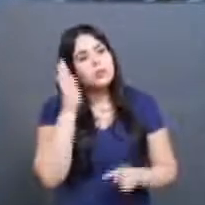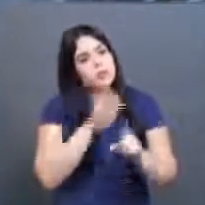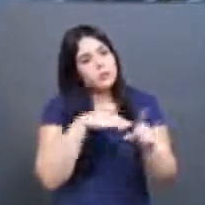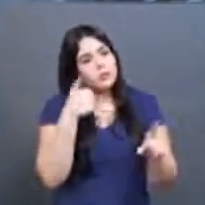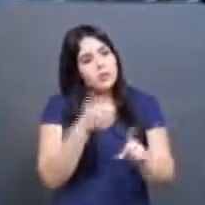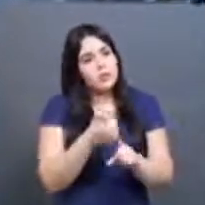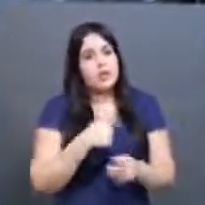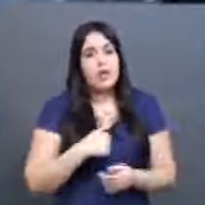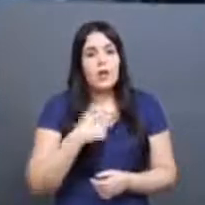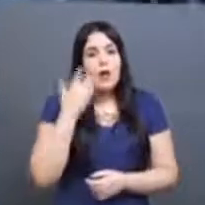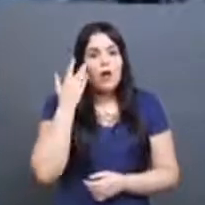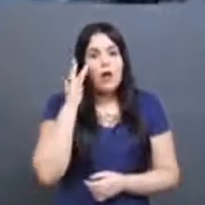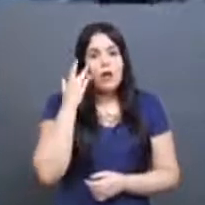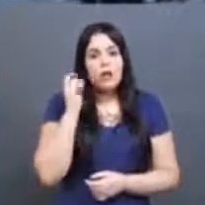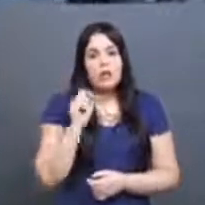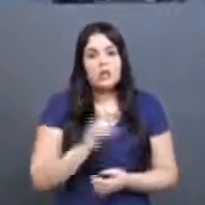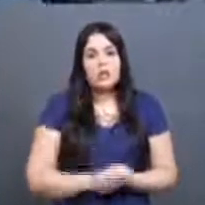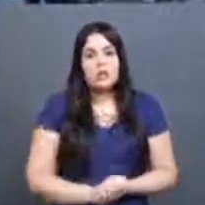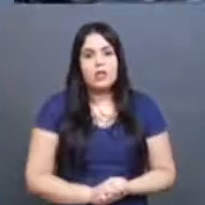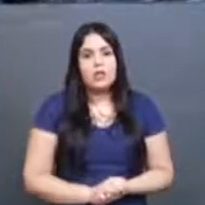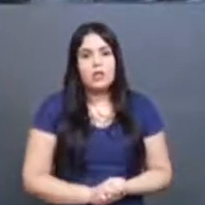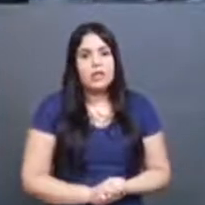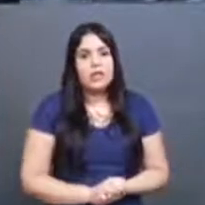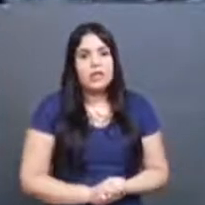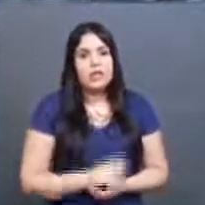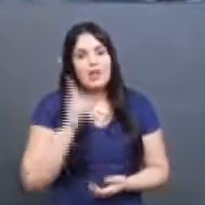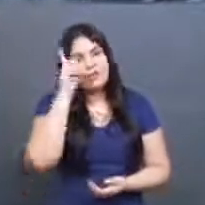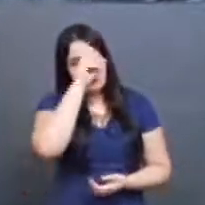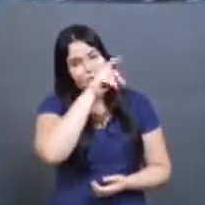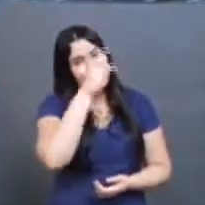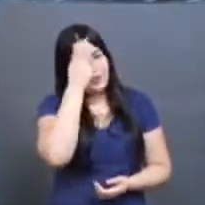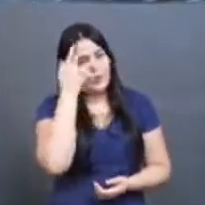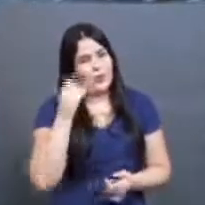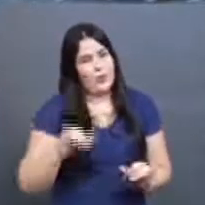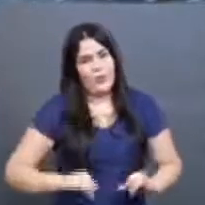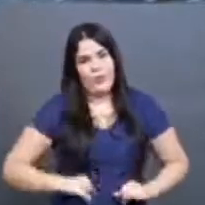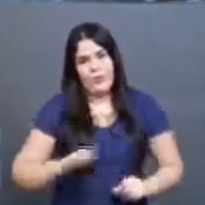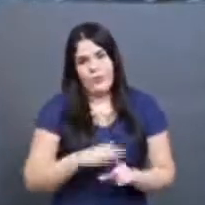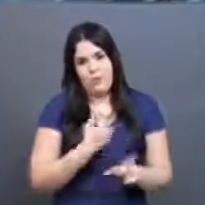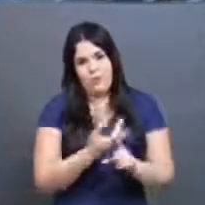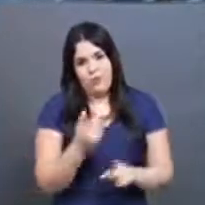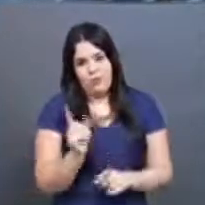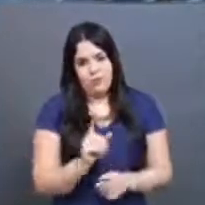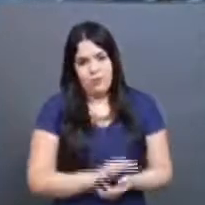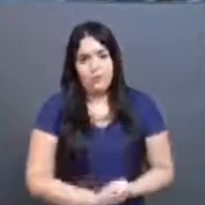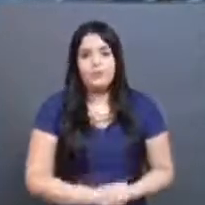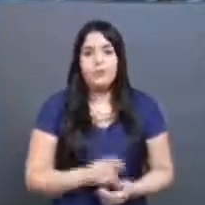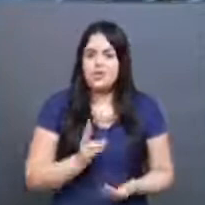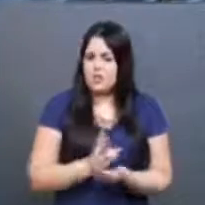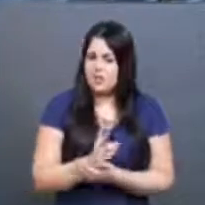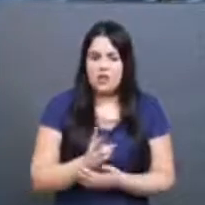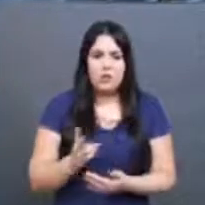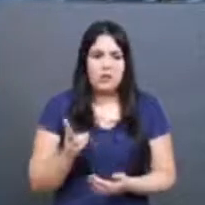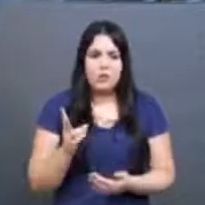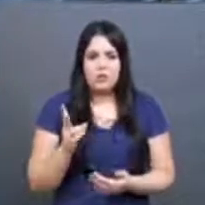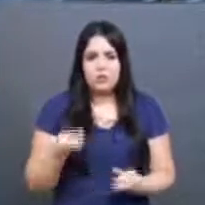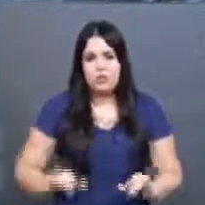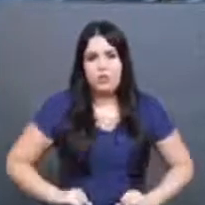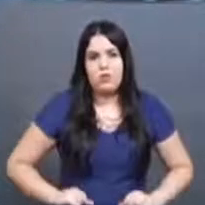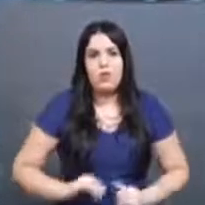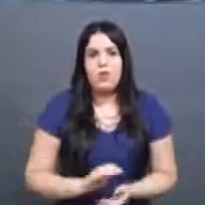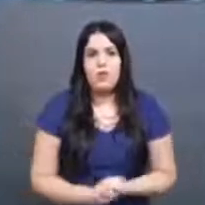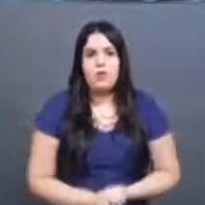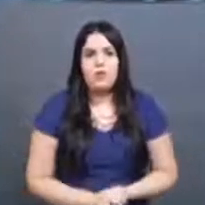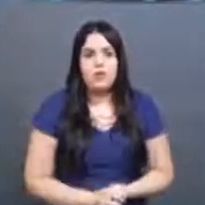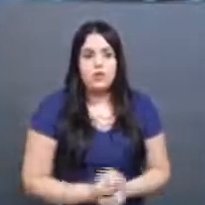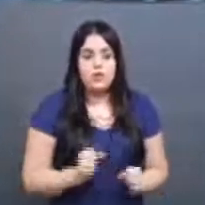acho que é muito inevitável que alguma pessoa acabe não sofrendo, nessas relações diárias de poder, do micropoder, do dia a